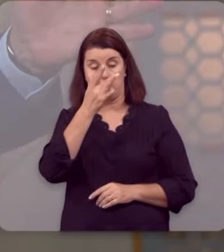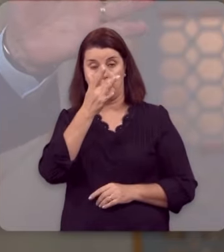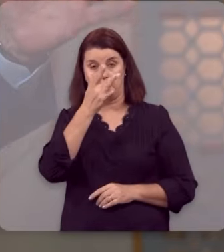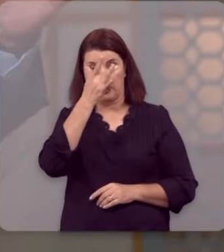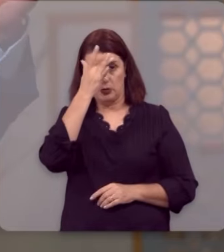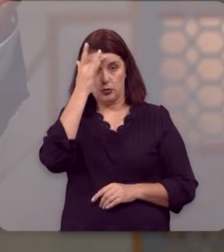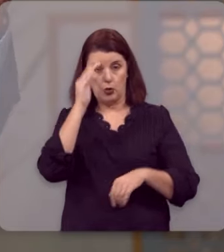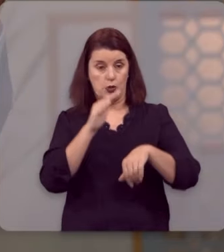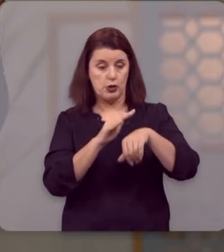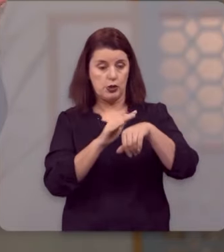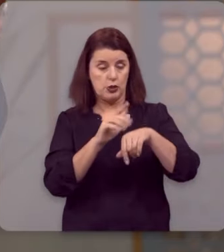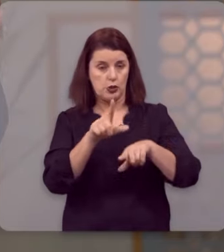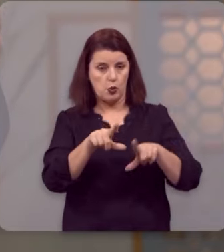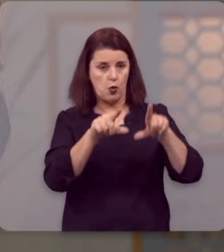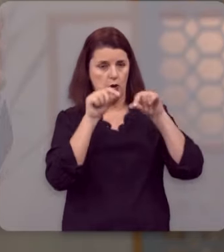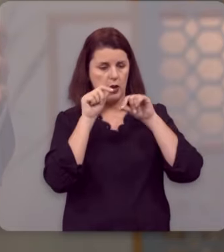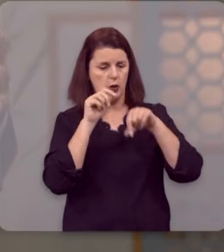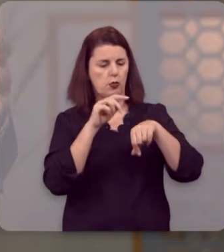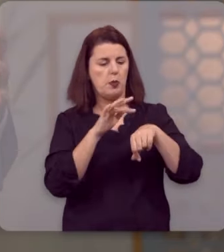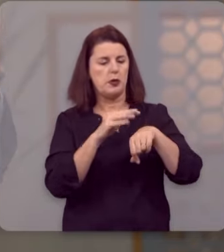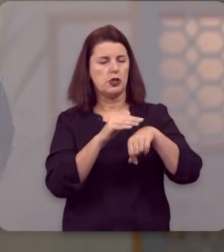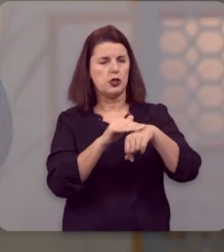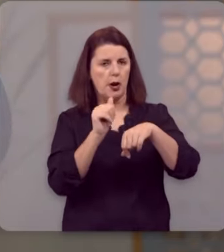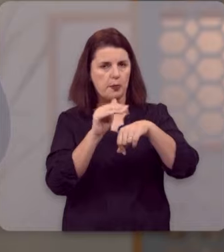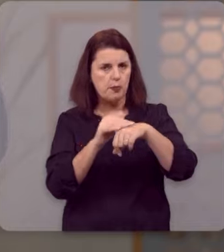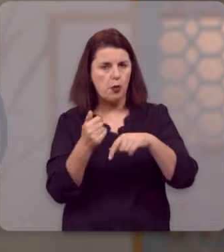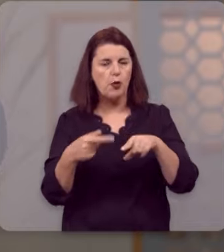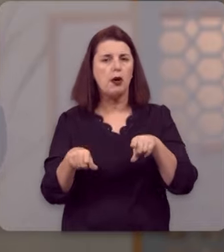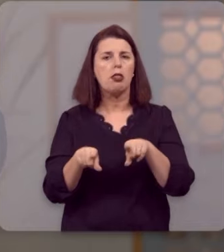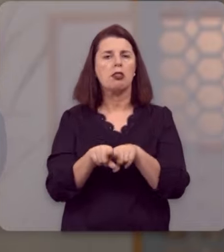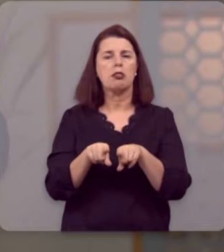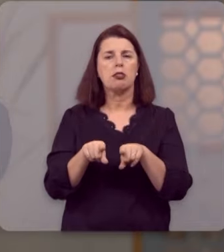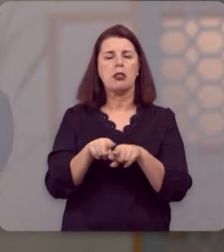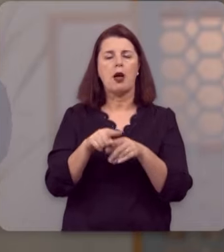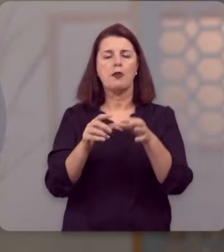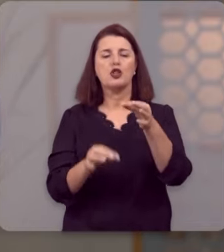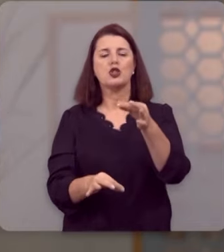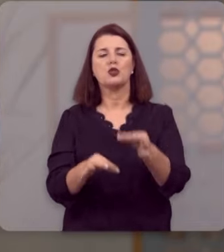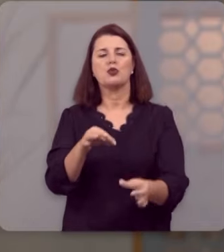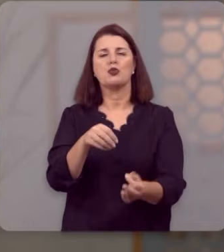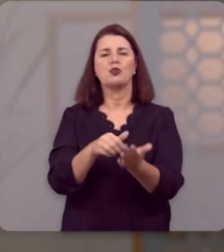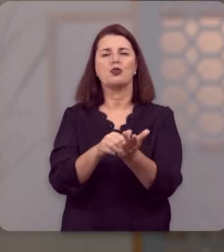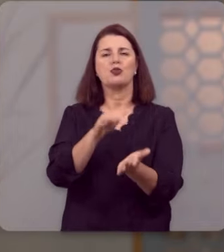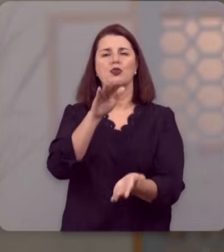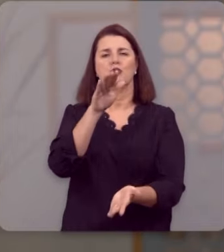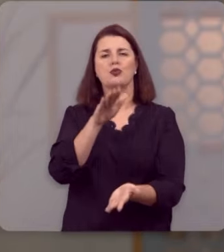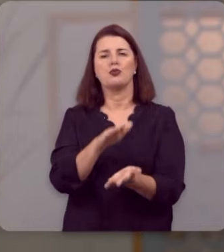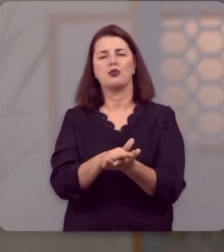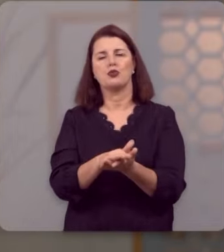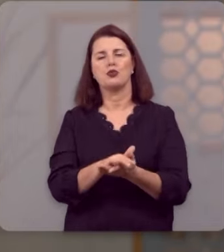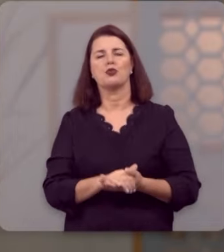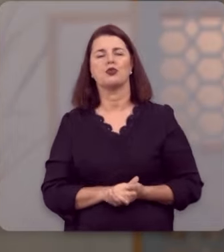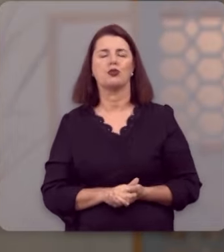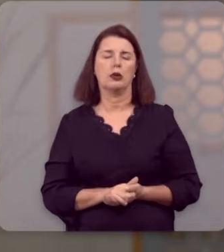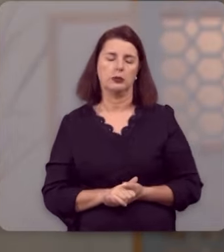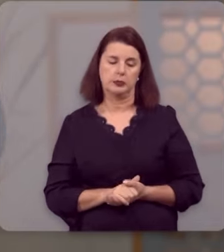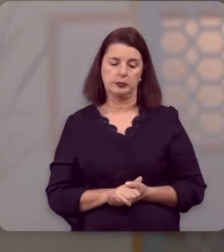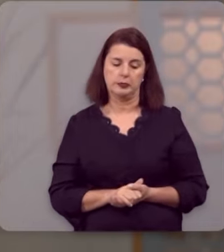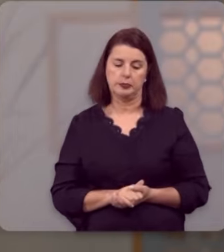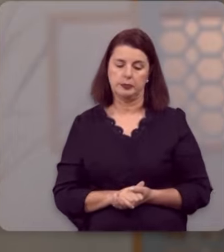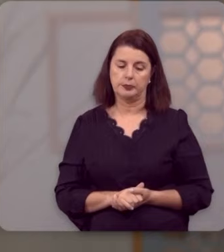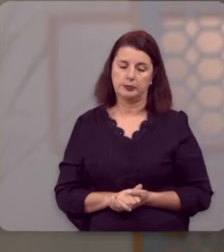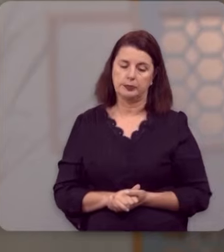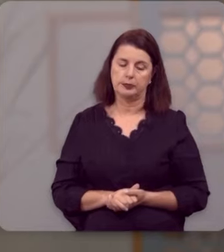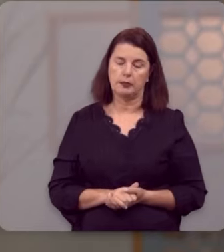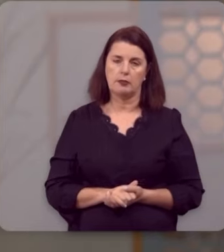predestinou, a esses Deus também chamou e aos que chamou, a esses também justificou.